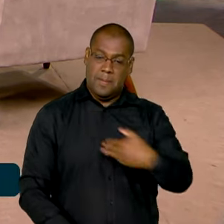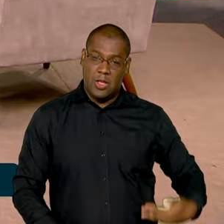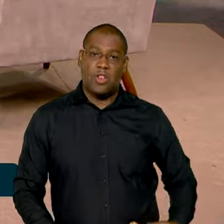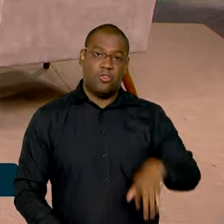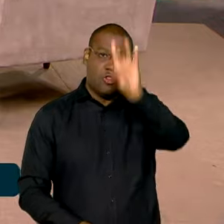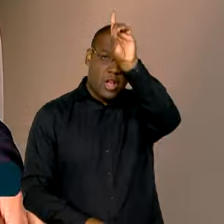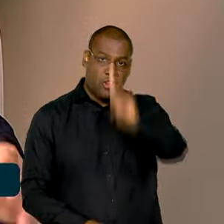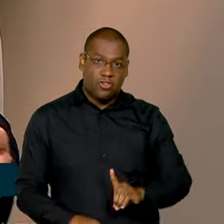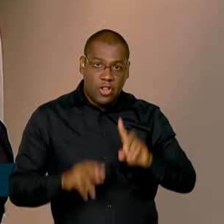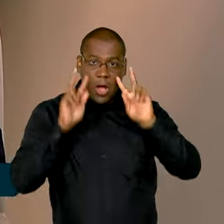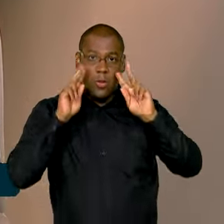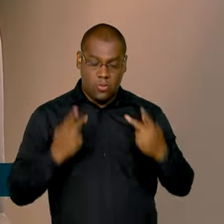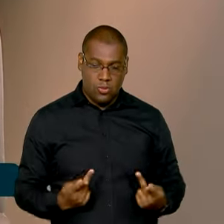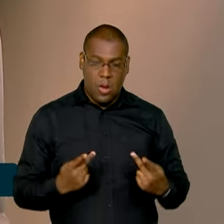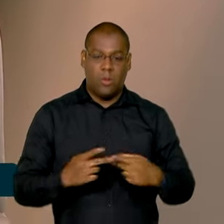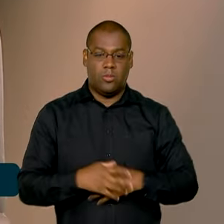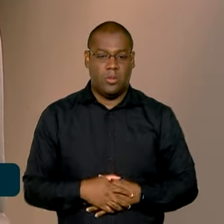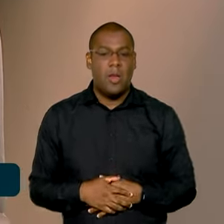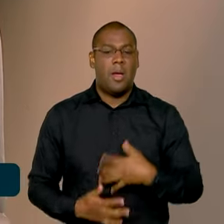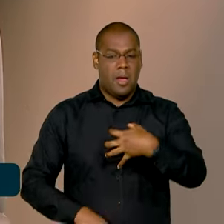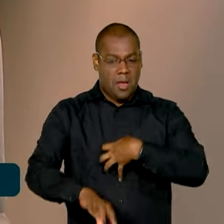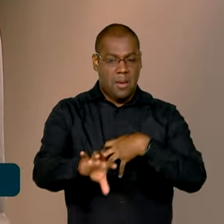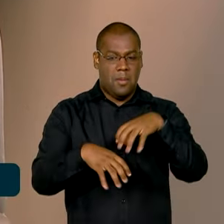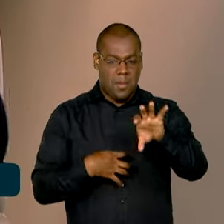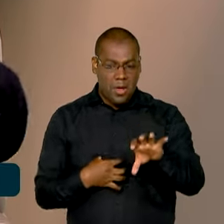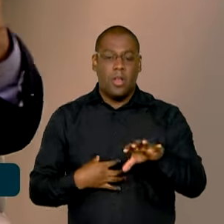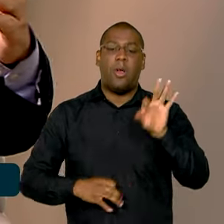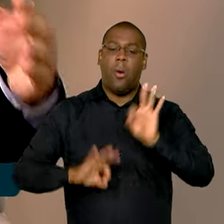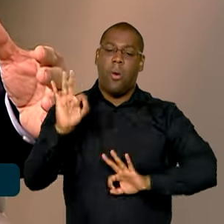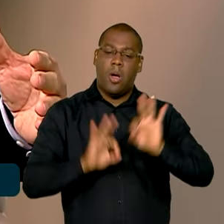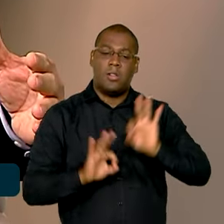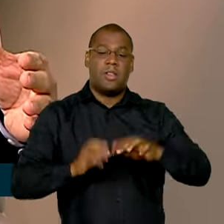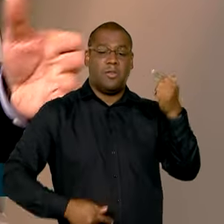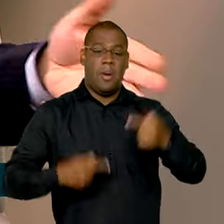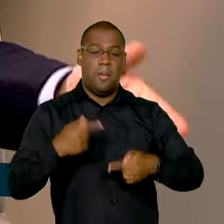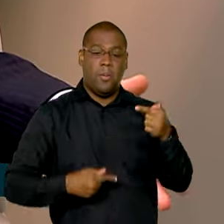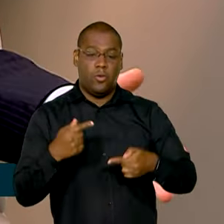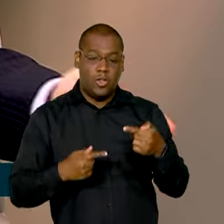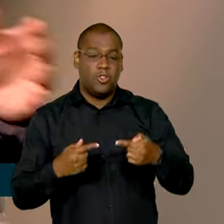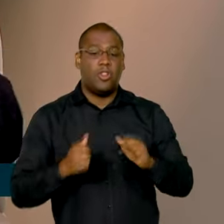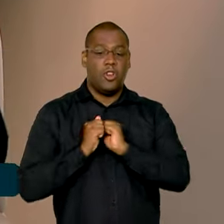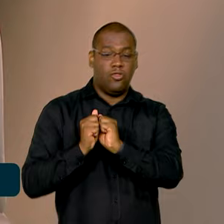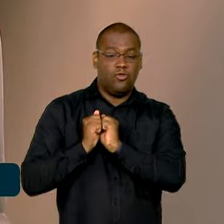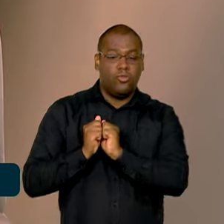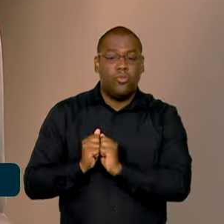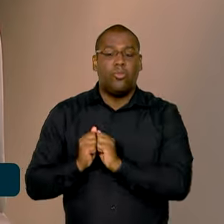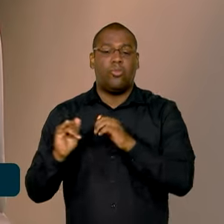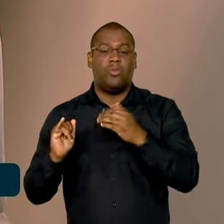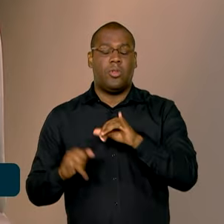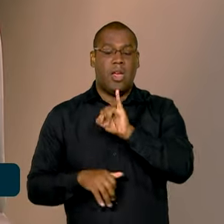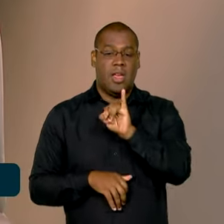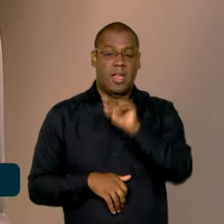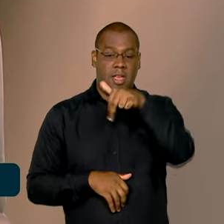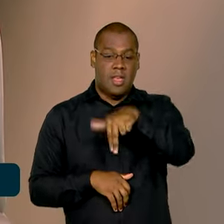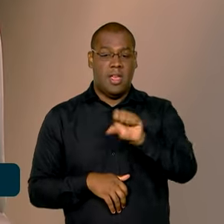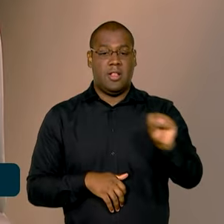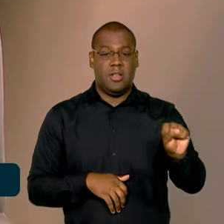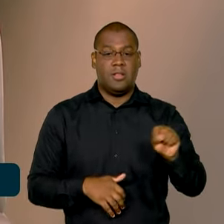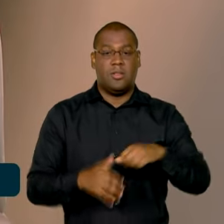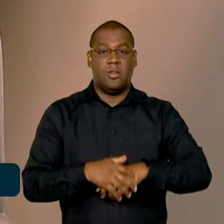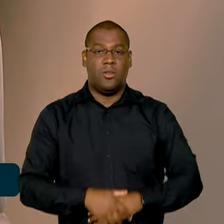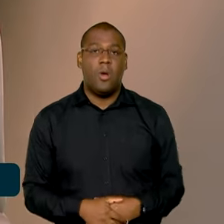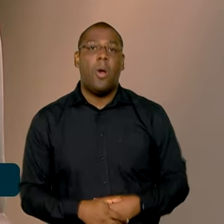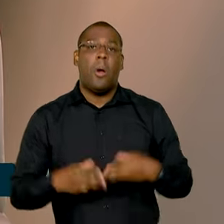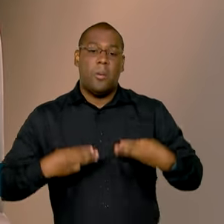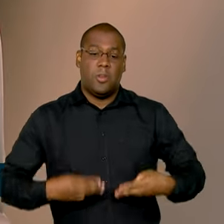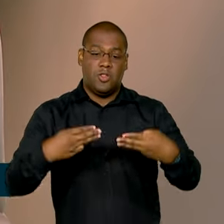humanista, para que a gente possa, em políticas transversais, envolver o INSS, nós temos acesso a essa pessoa, envolver o